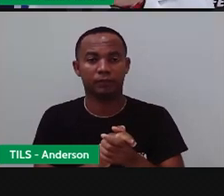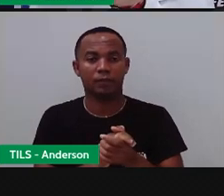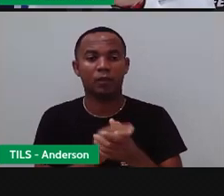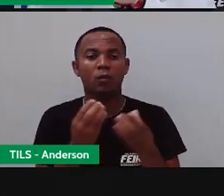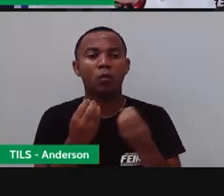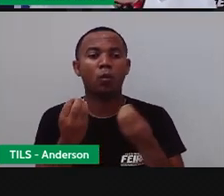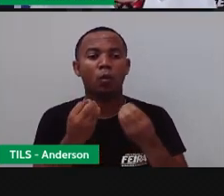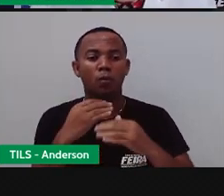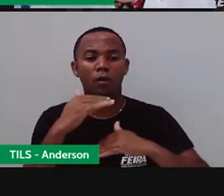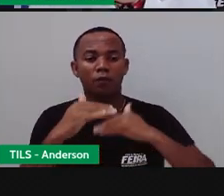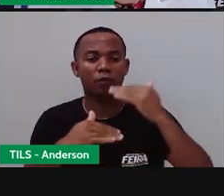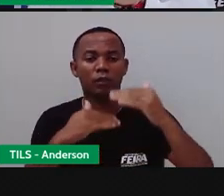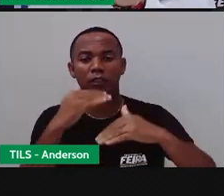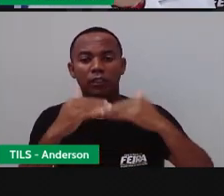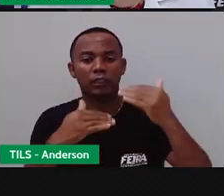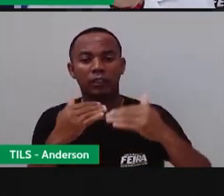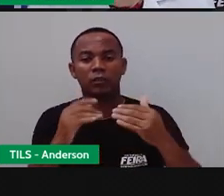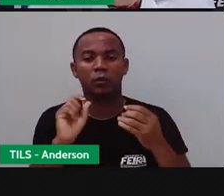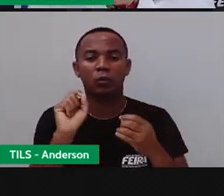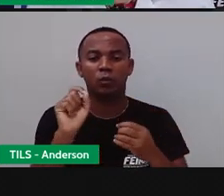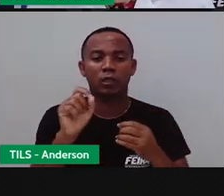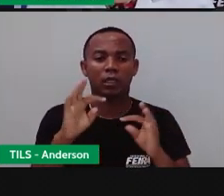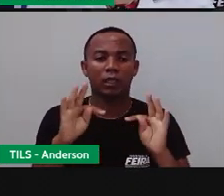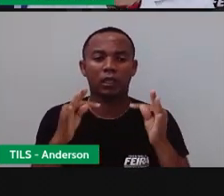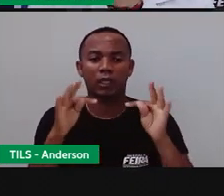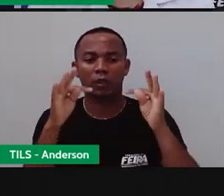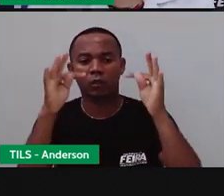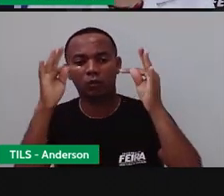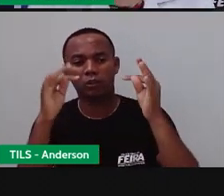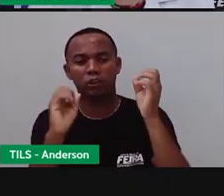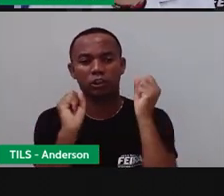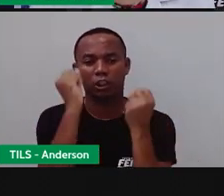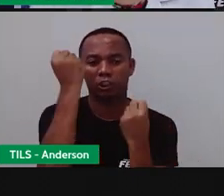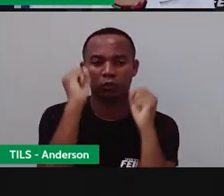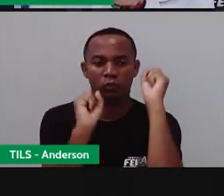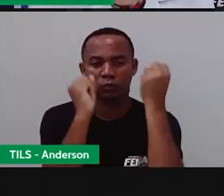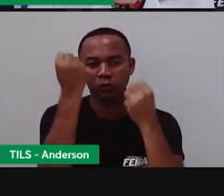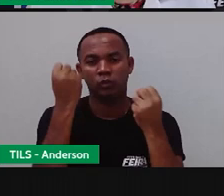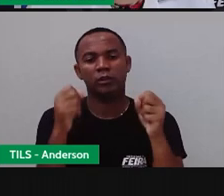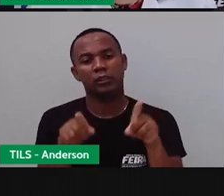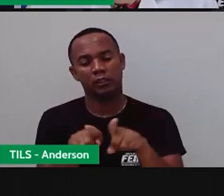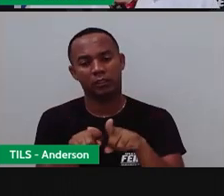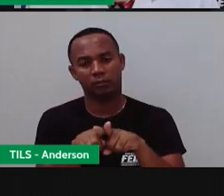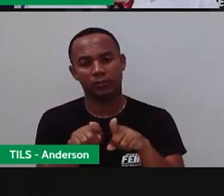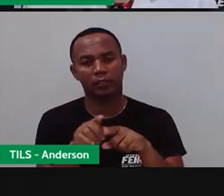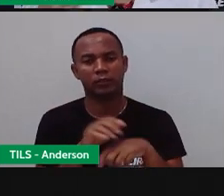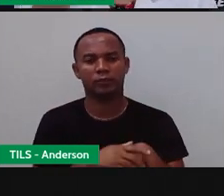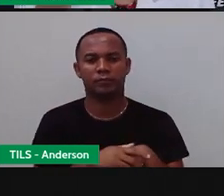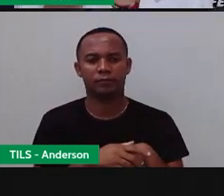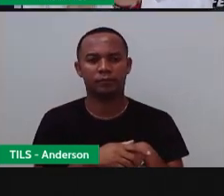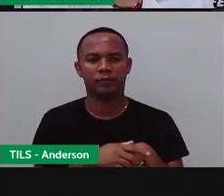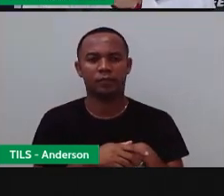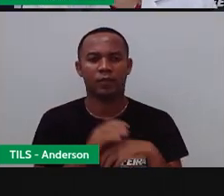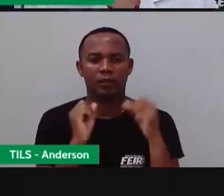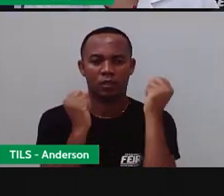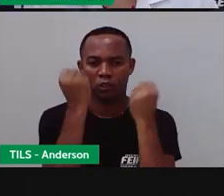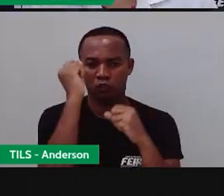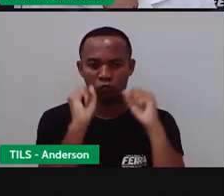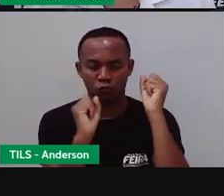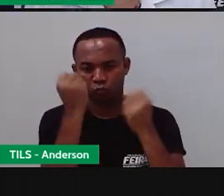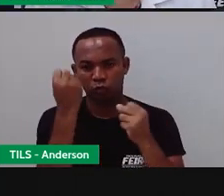Evoluindo como? Com a chegada das tecnologias, com a chegada de indústria. Olha só essa foto. Então, à medida que a indústria, ela vem